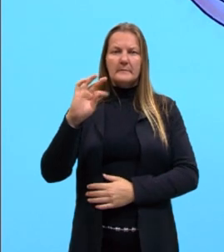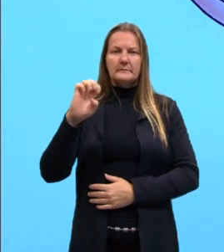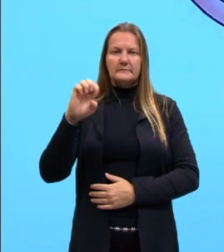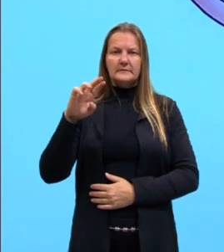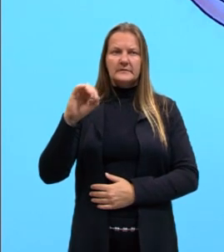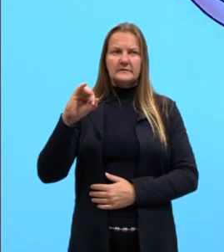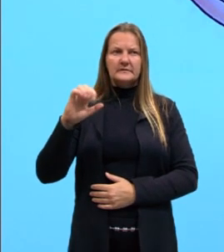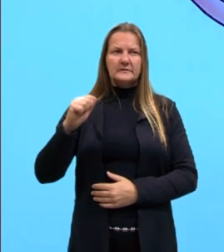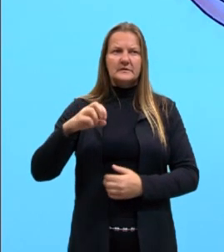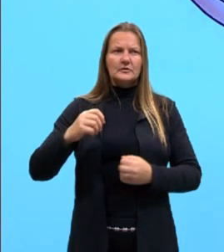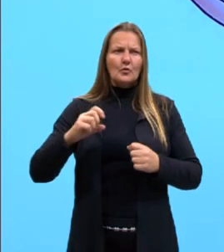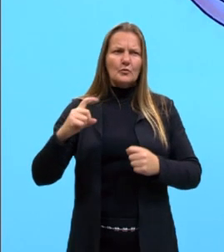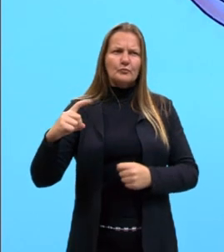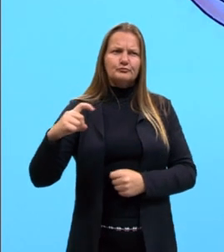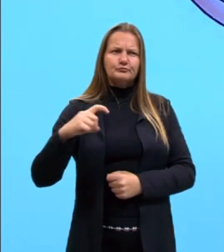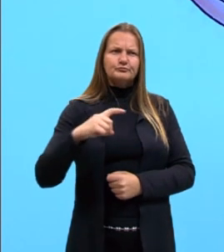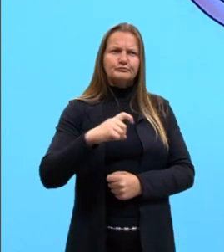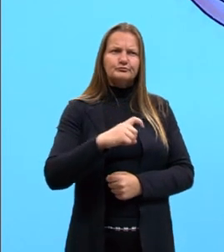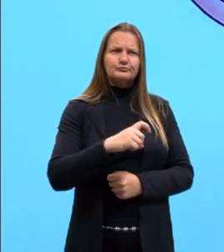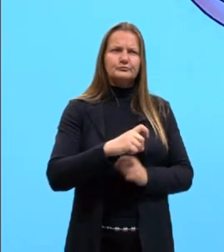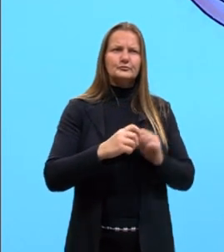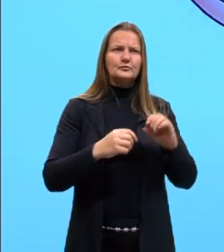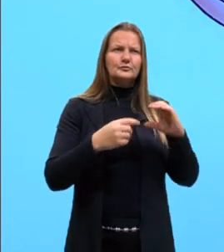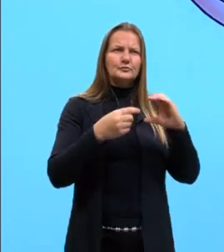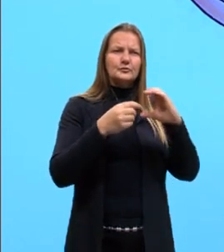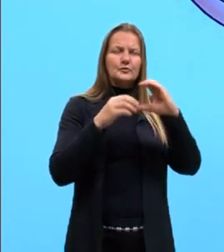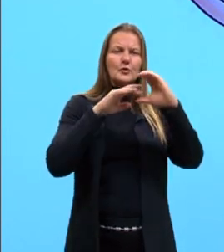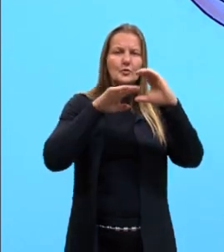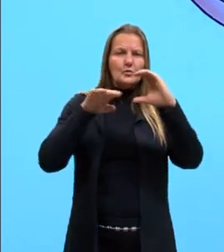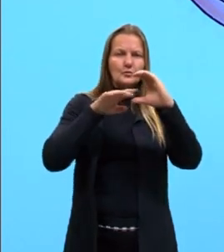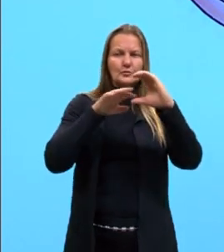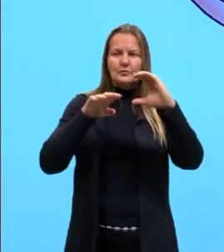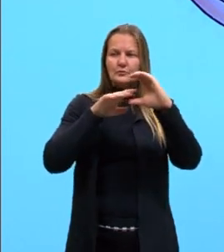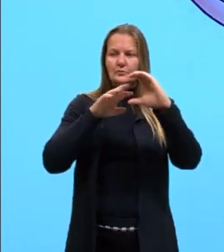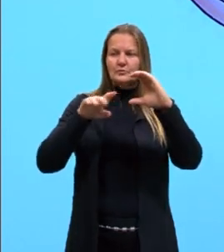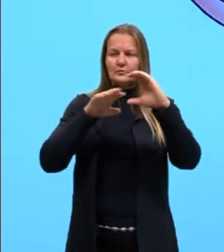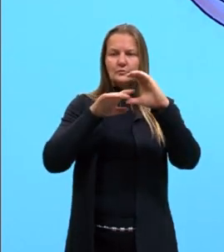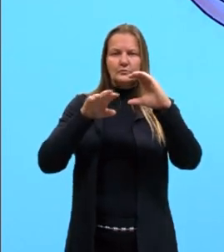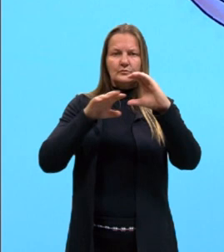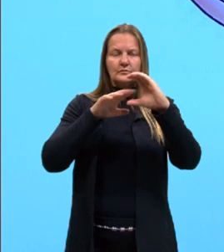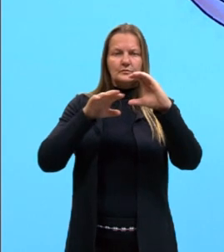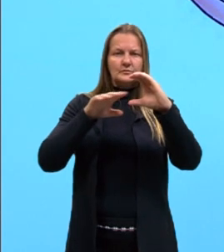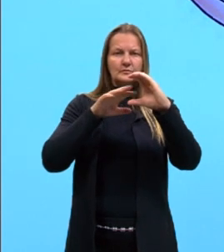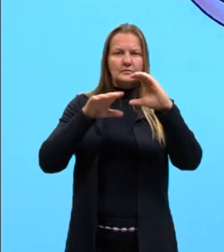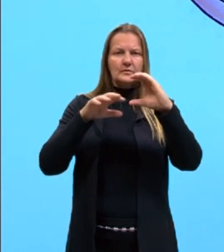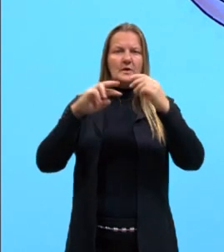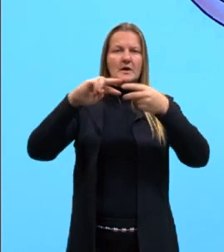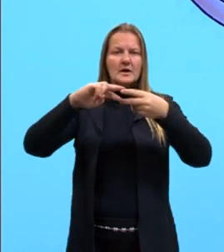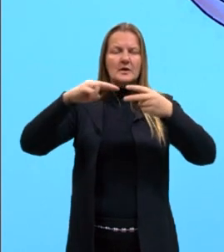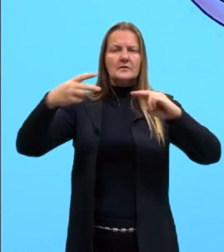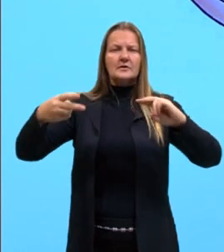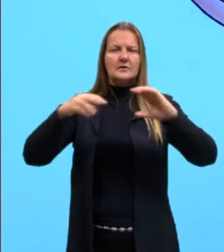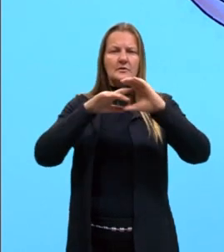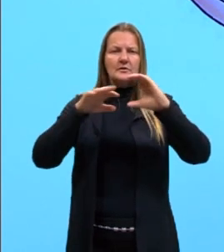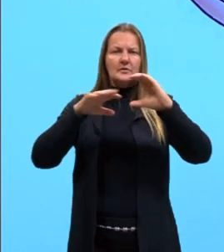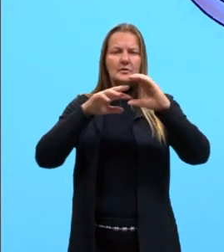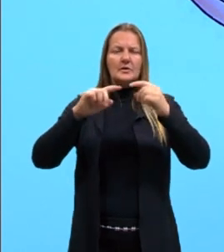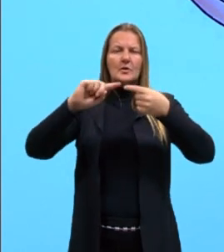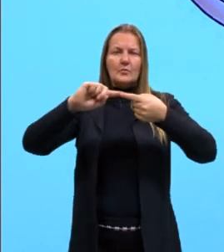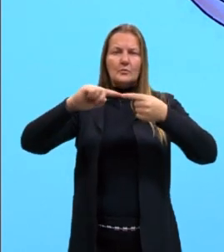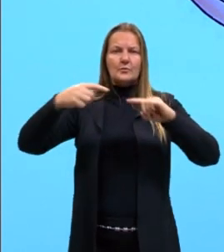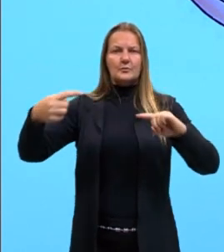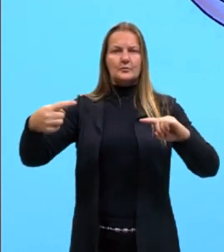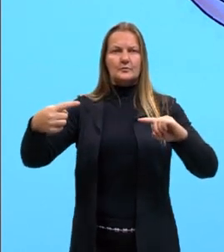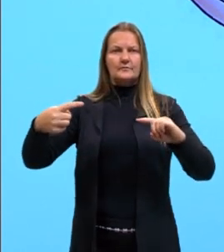evolutório, então, acontece tudo no citoplasma. Então, o DNA é transcrito em RNA,